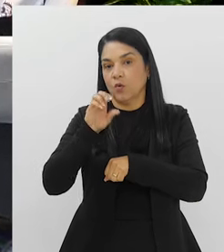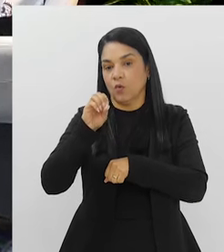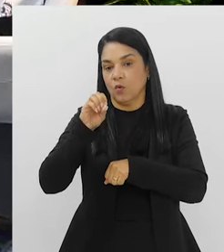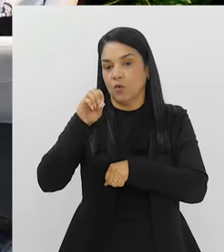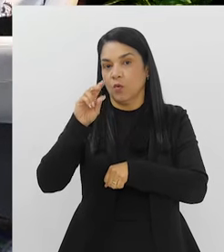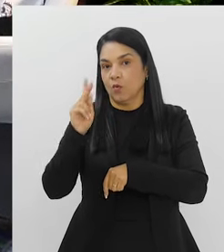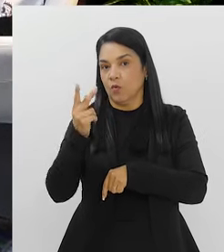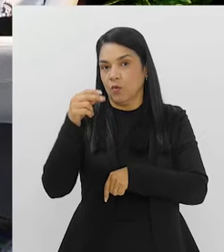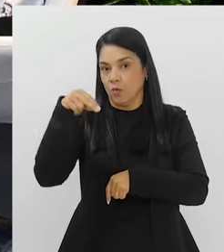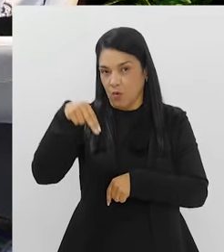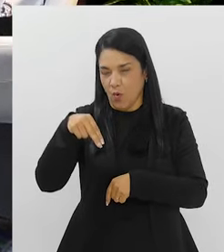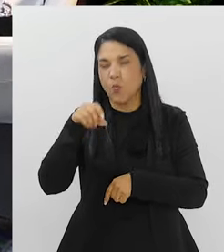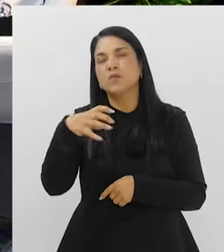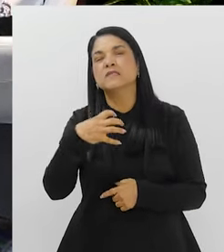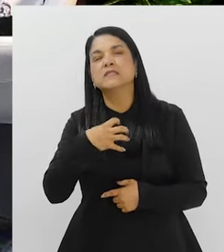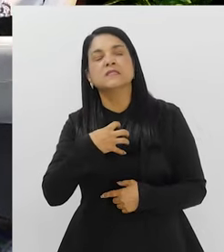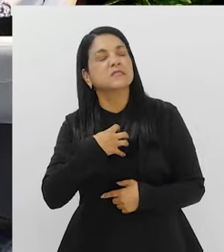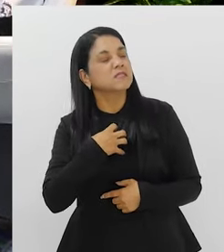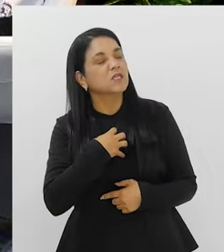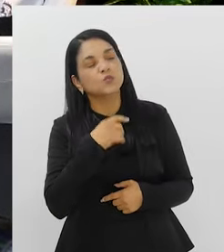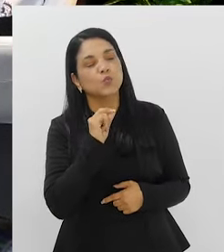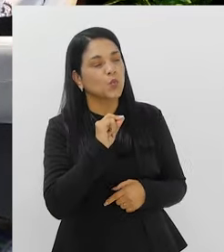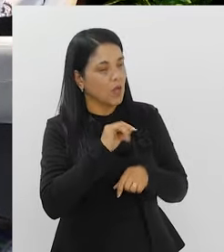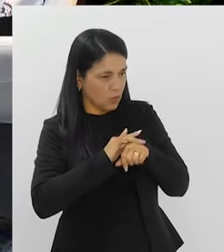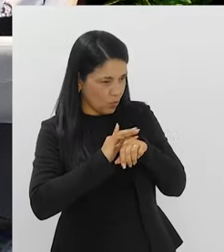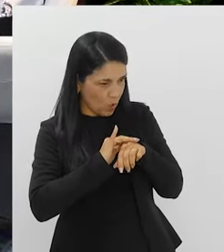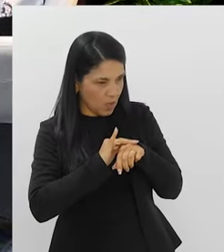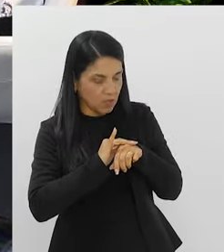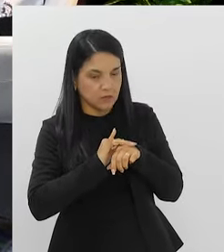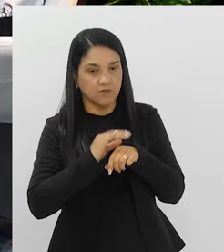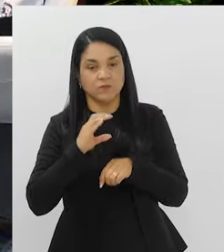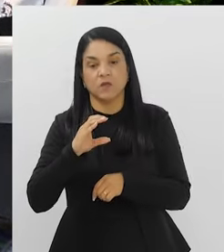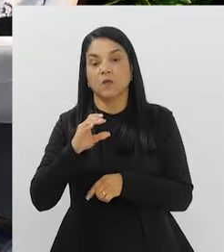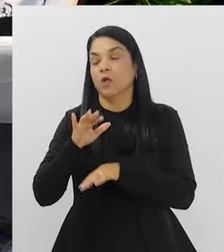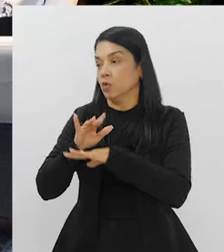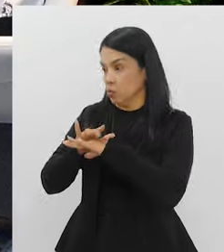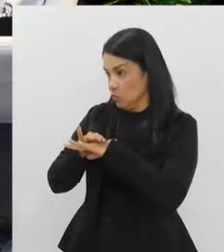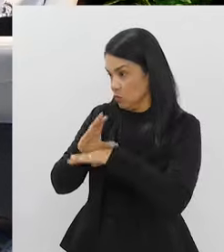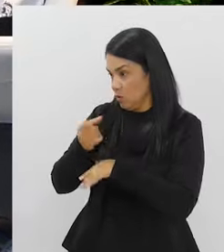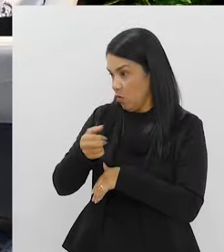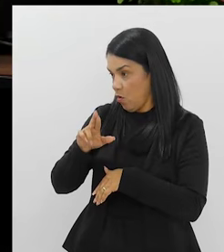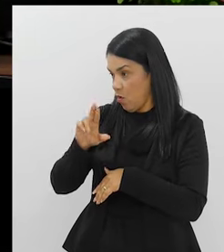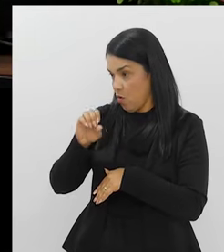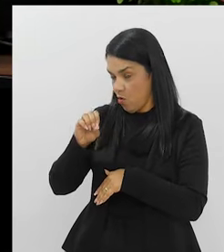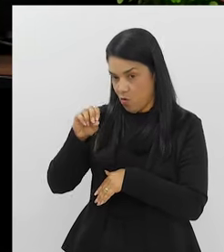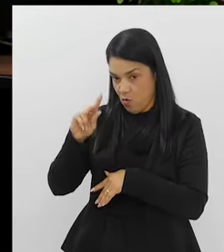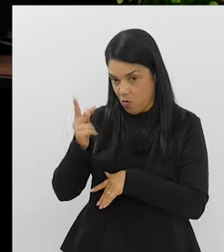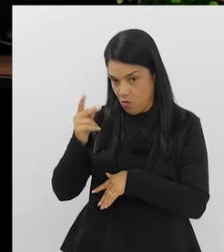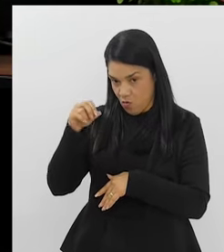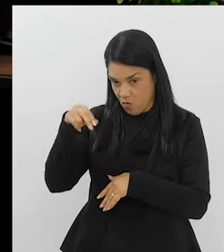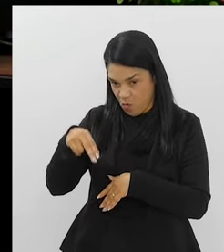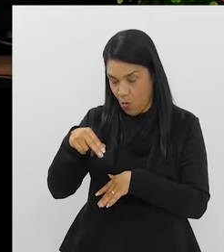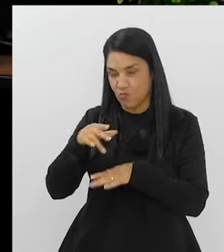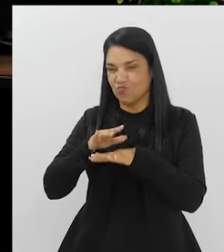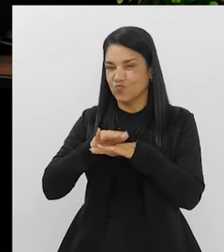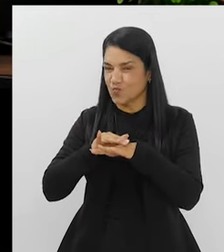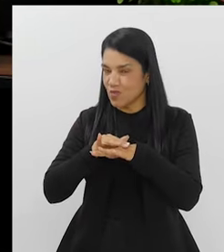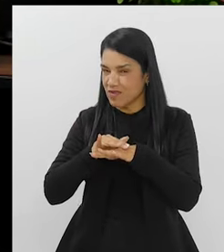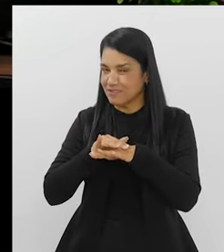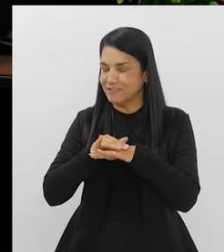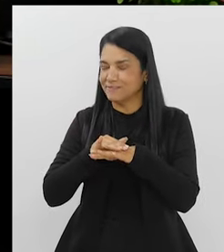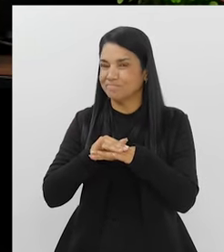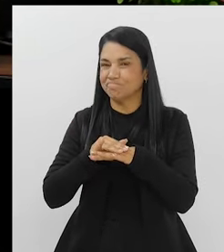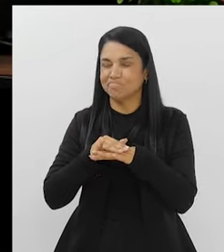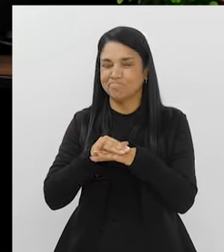doença, ela sente? Quais são os sintomas que ela Olha, a doença de Crohn e a retocolite serativa são doenças que eu acredito que são muito